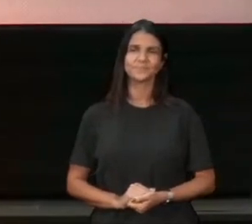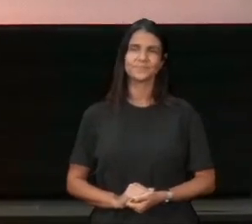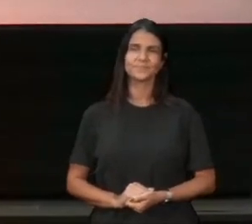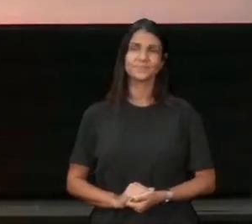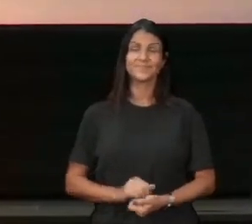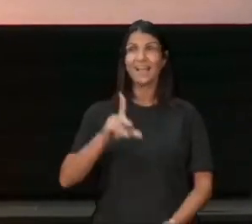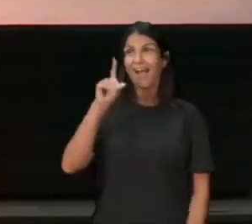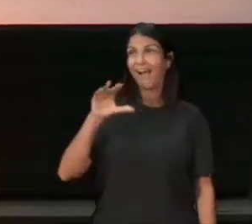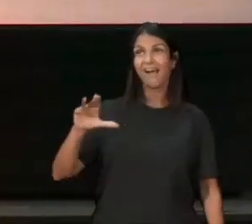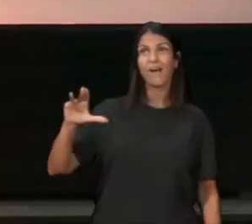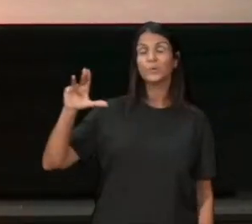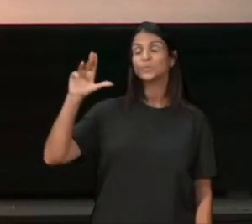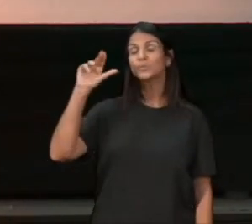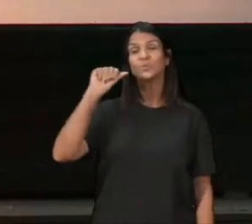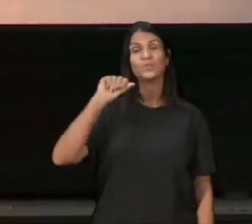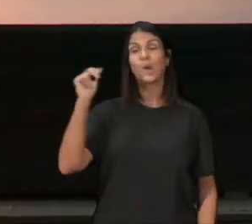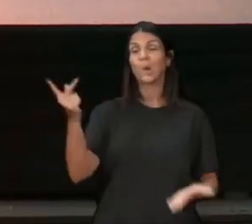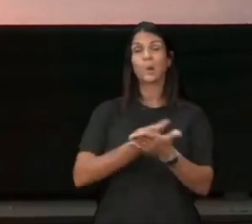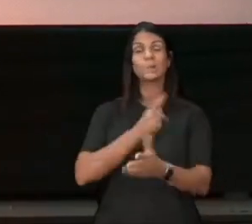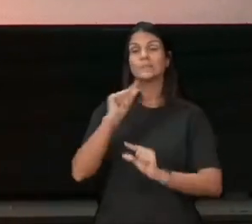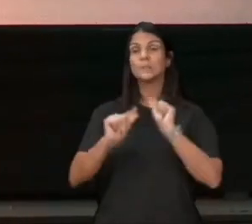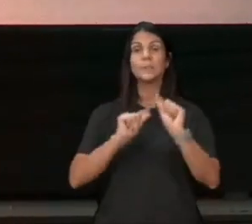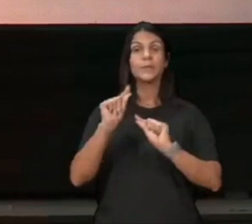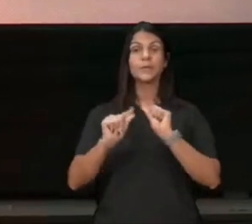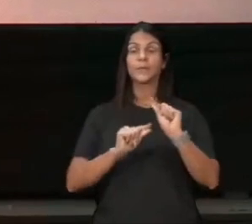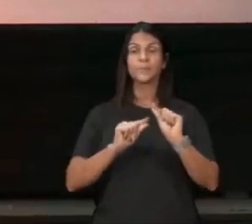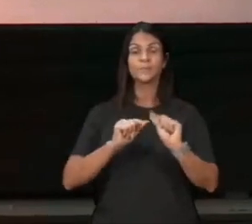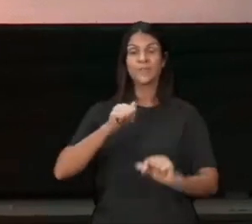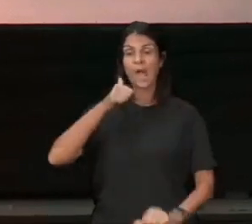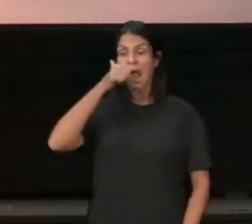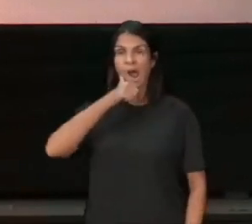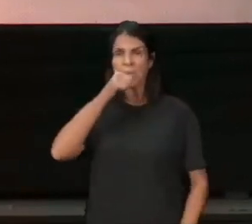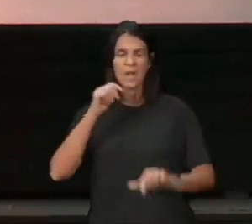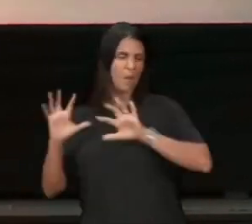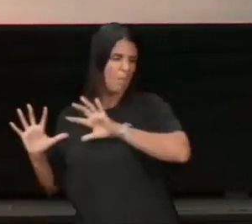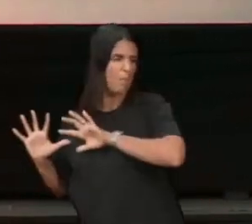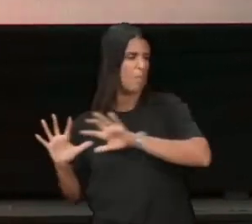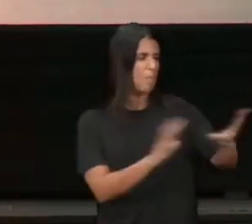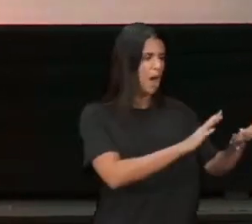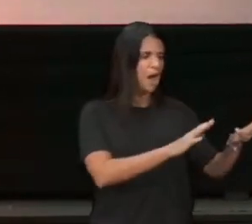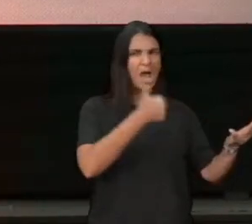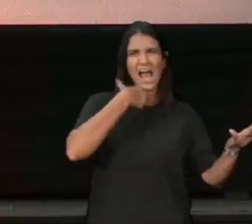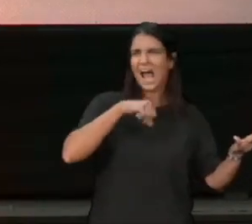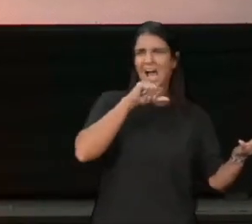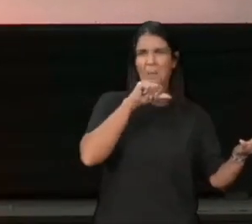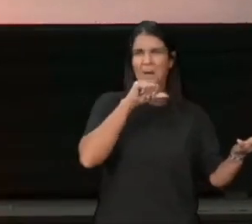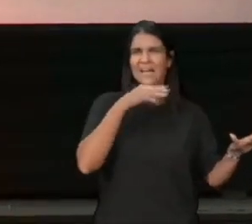um dia um menino empurrou a mãe, empurrou a mãe, empurrou a mãe, eu falei para o pai, o você fez?